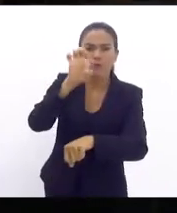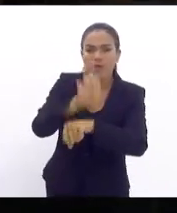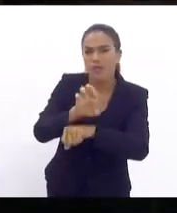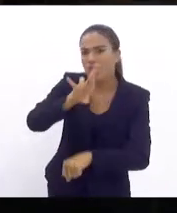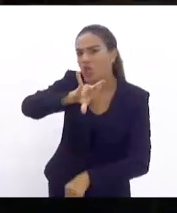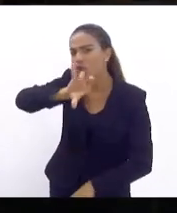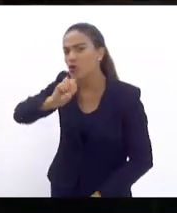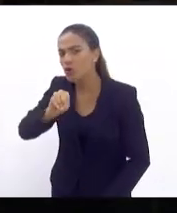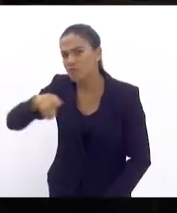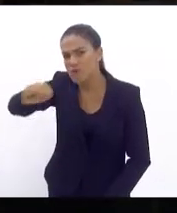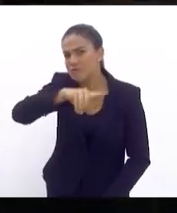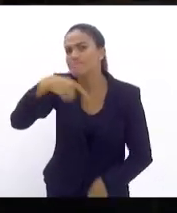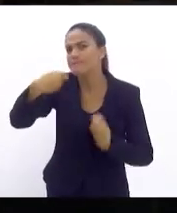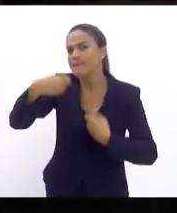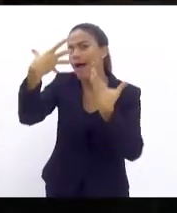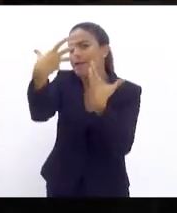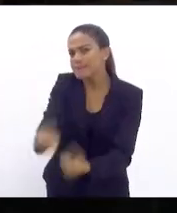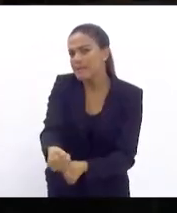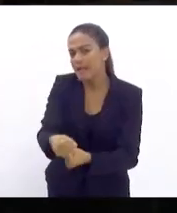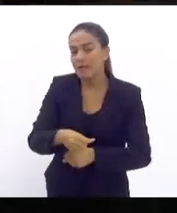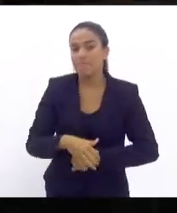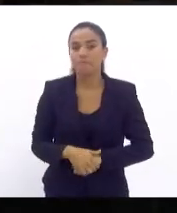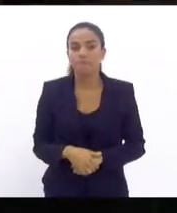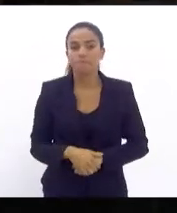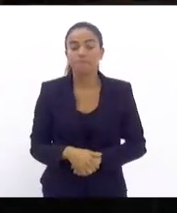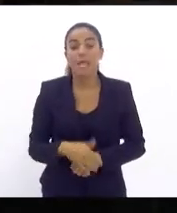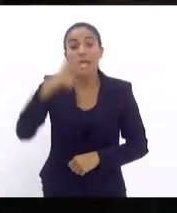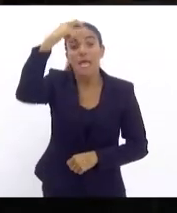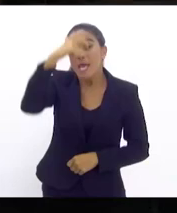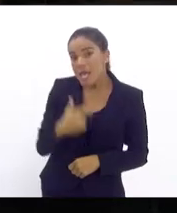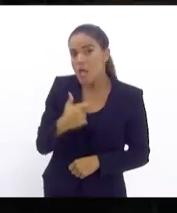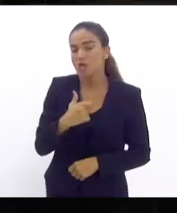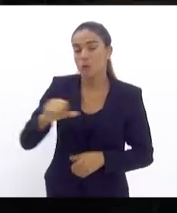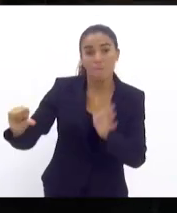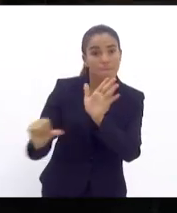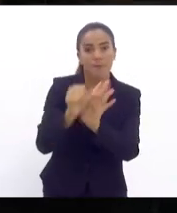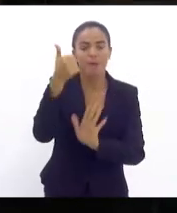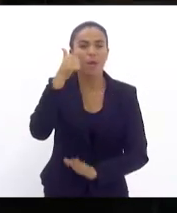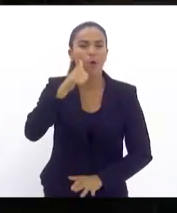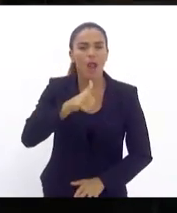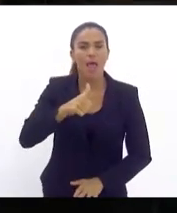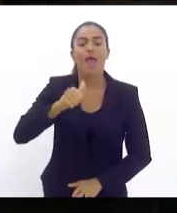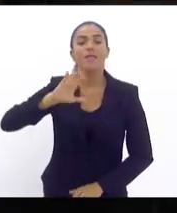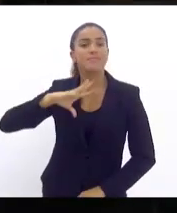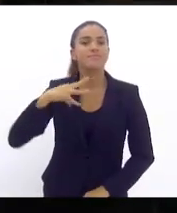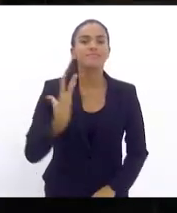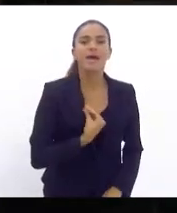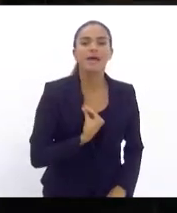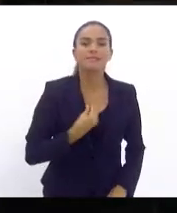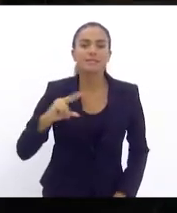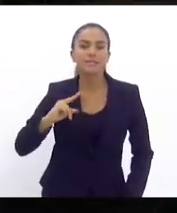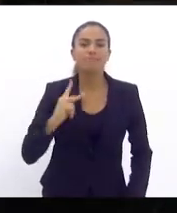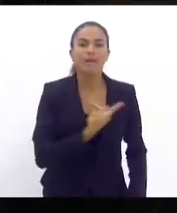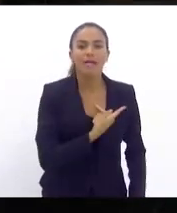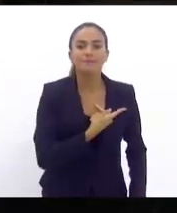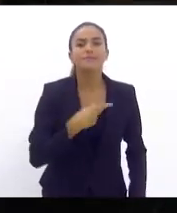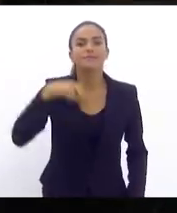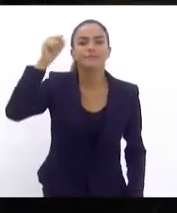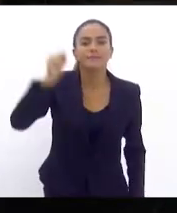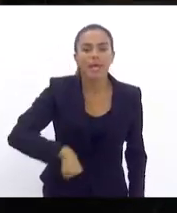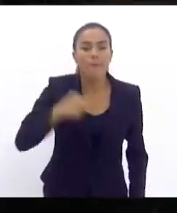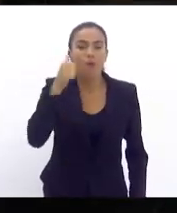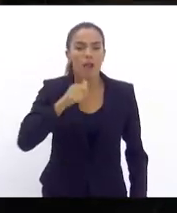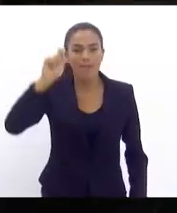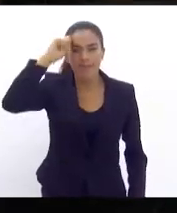vocês vão ter que aceitar isso. Eu sou a primeira mulher transexual e travesti dessa casa. Mas eu sou uma mulher